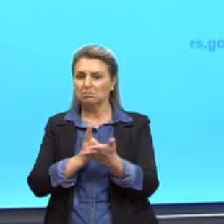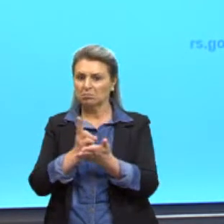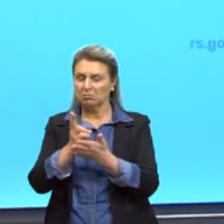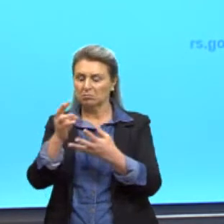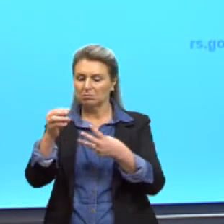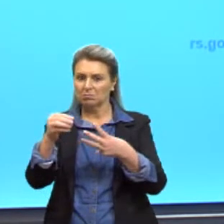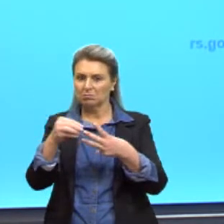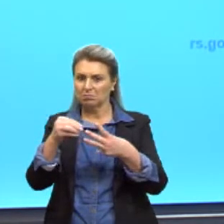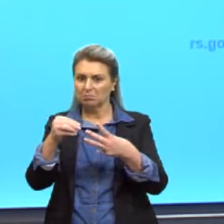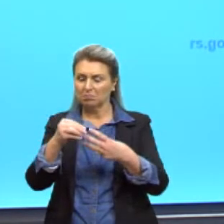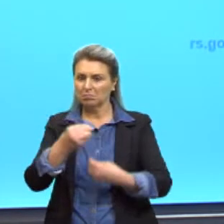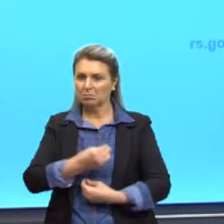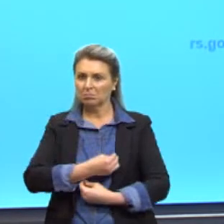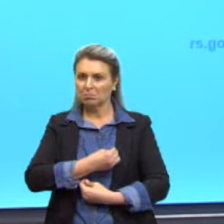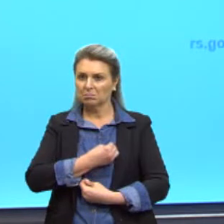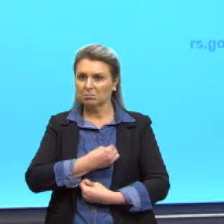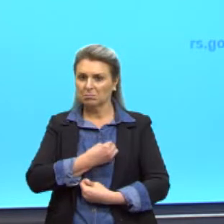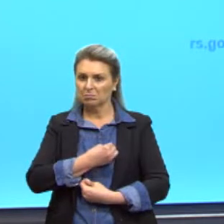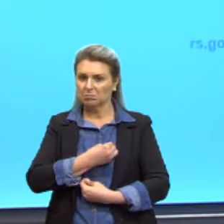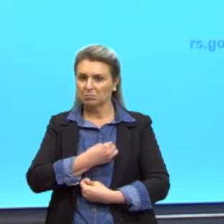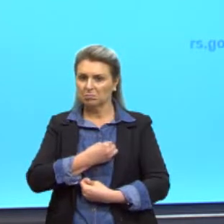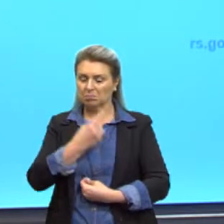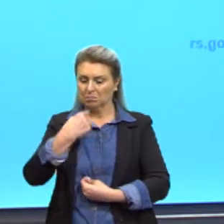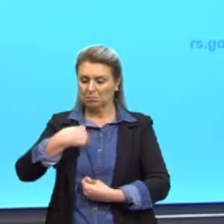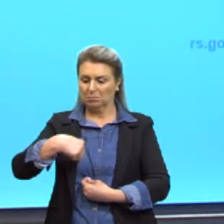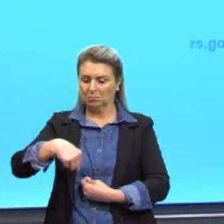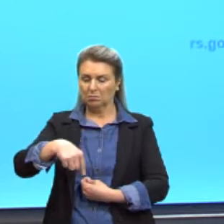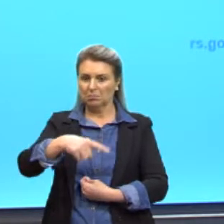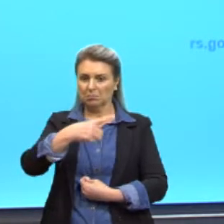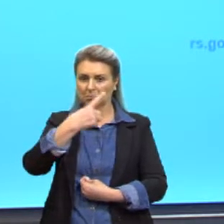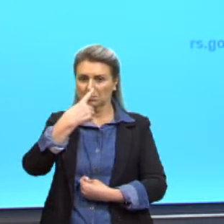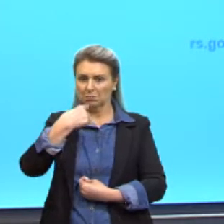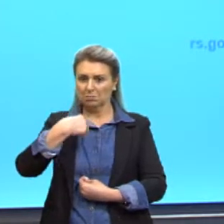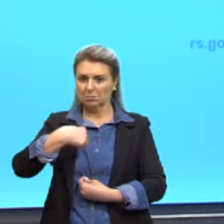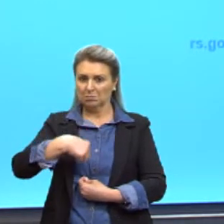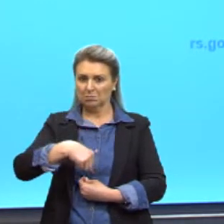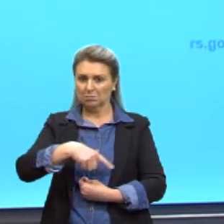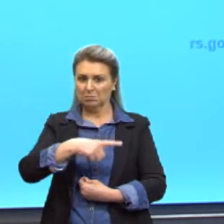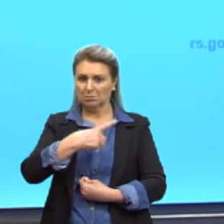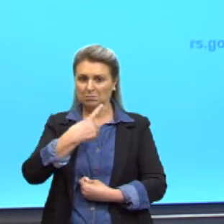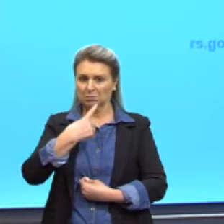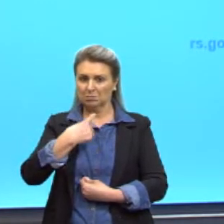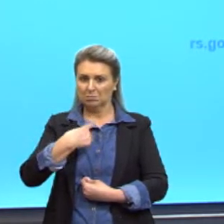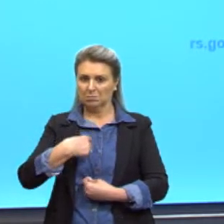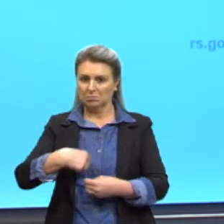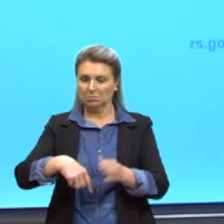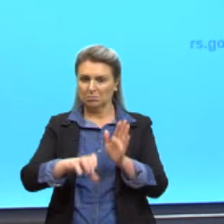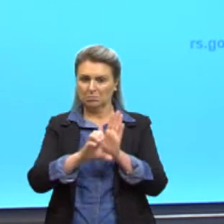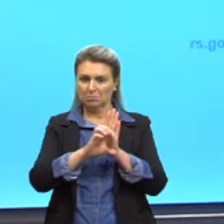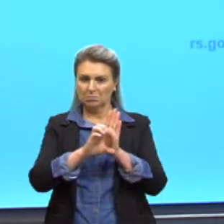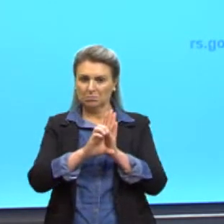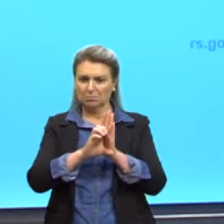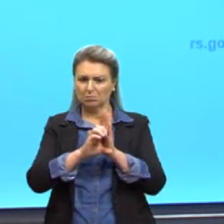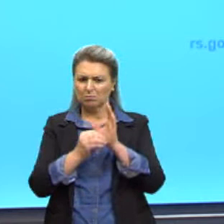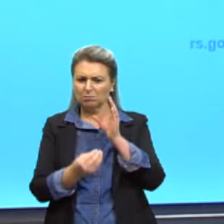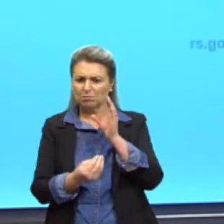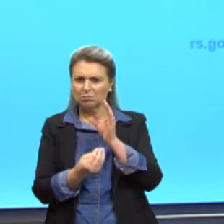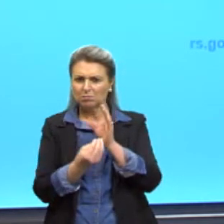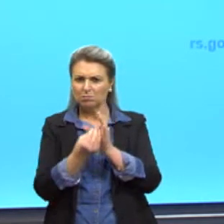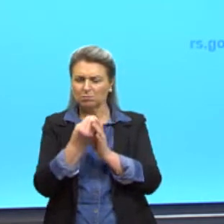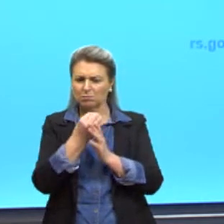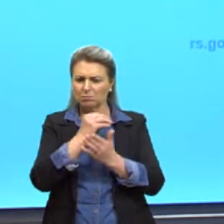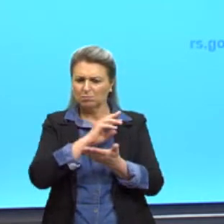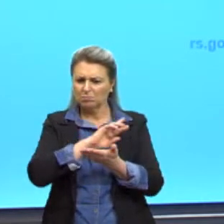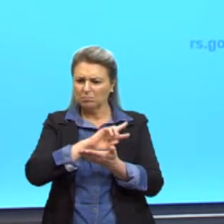células vitais circundantes. Letra C, originar vários outros tipos de